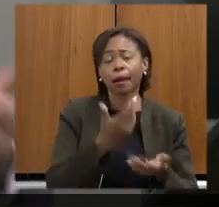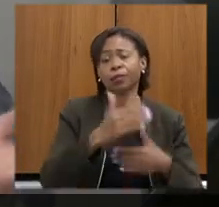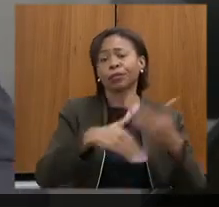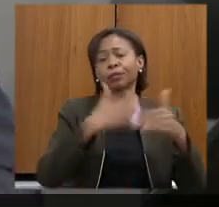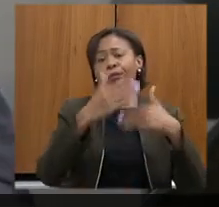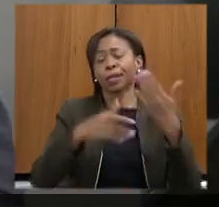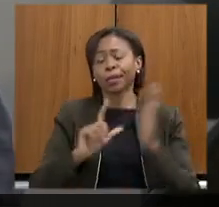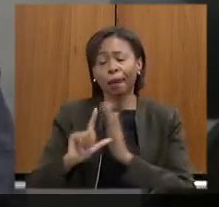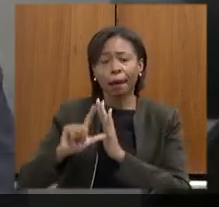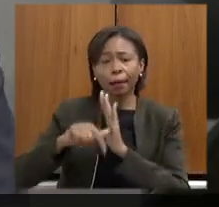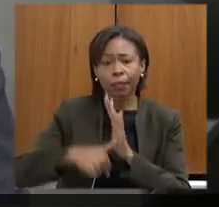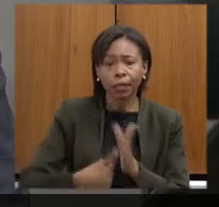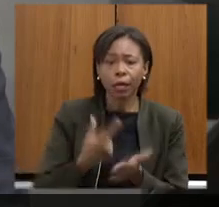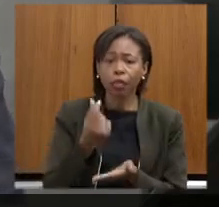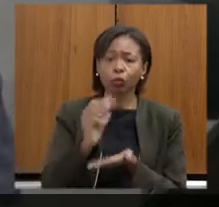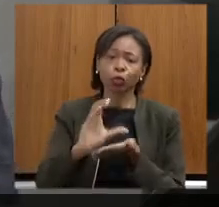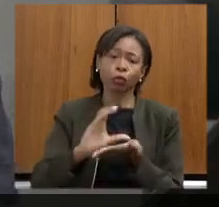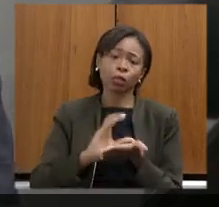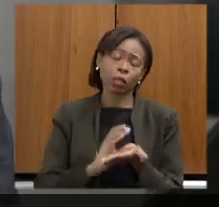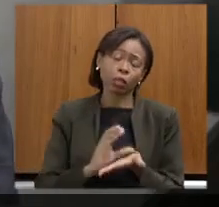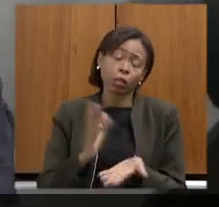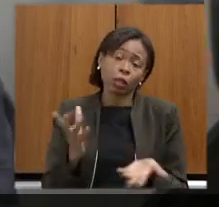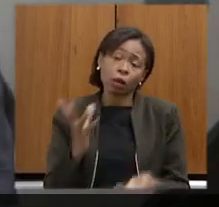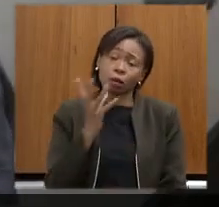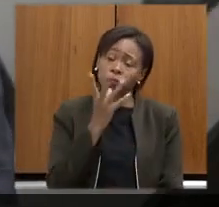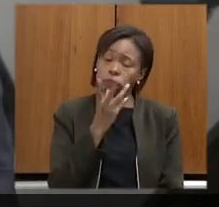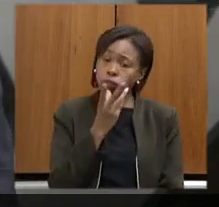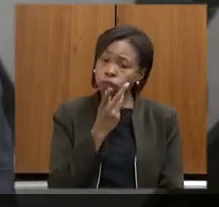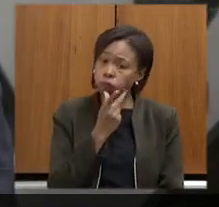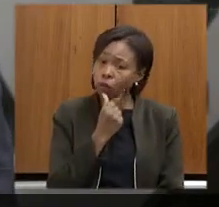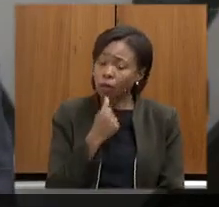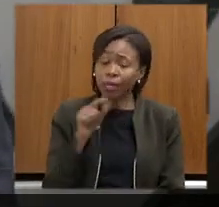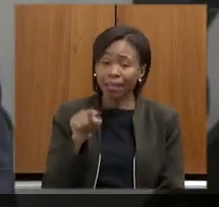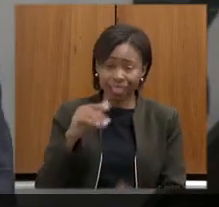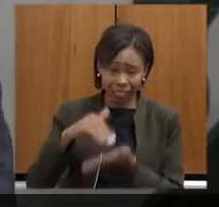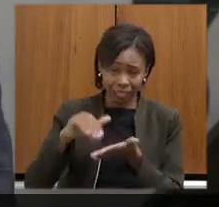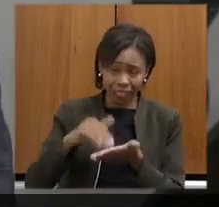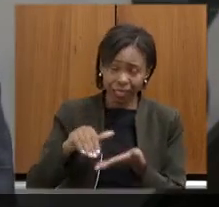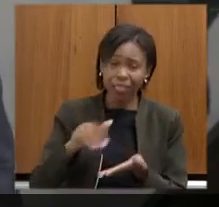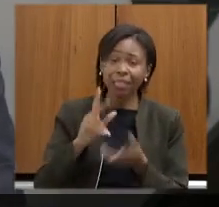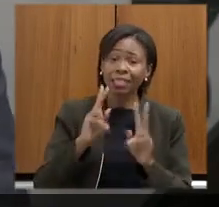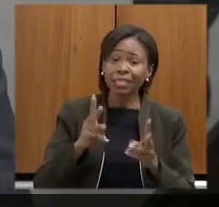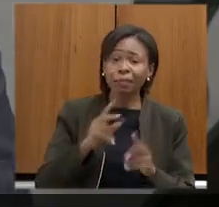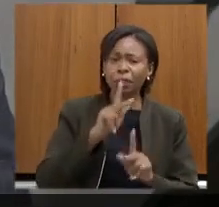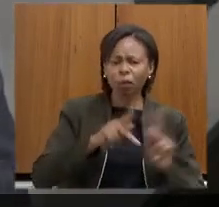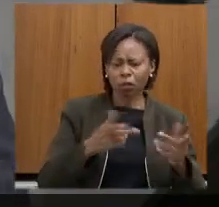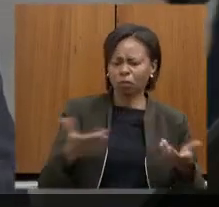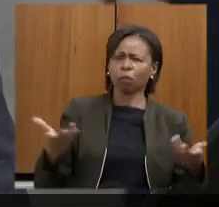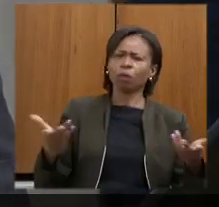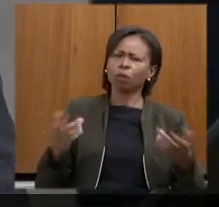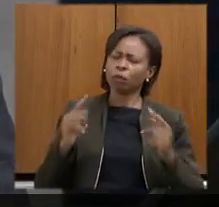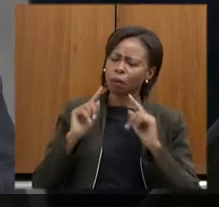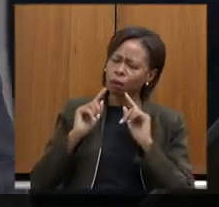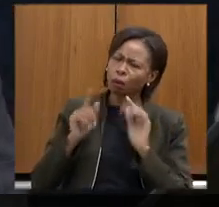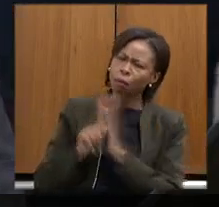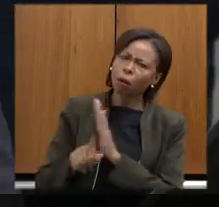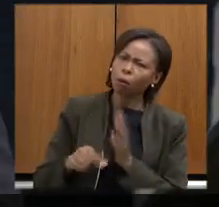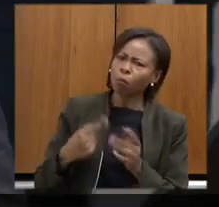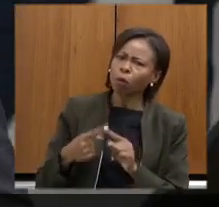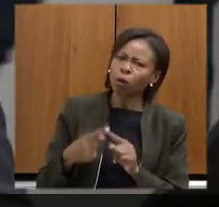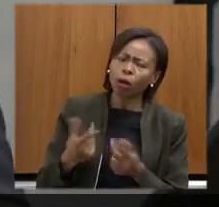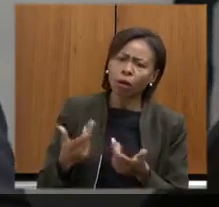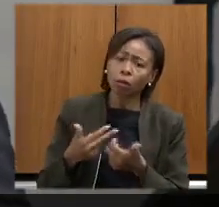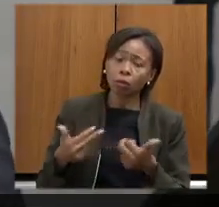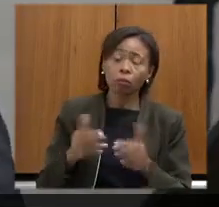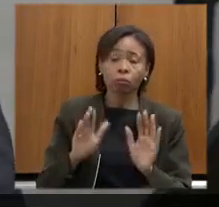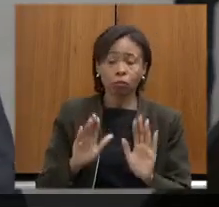investimento e a amorosidade da secretaria sempre é questionada e os técnicos por sua